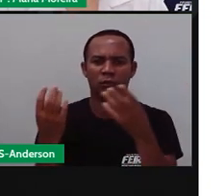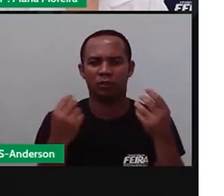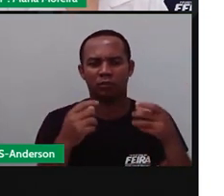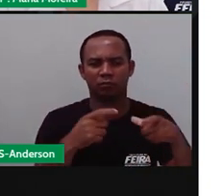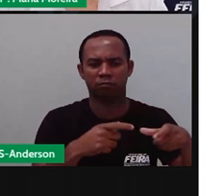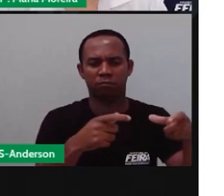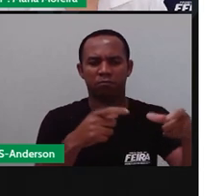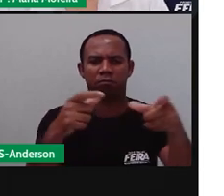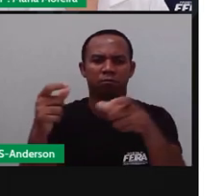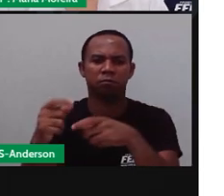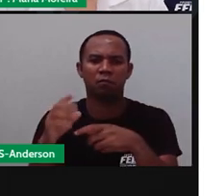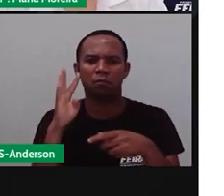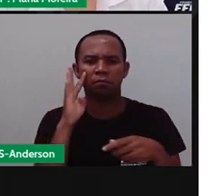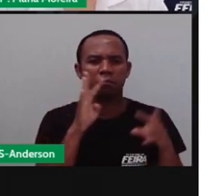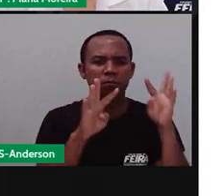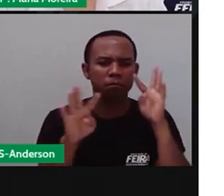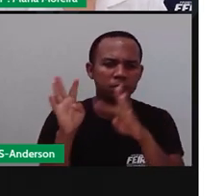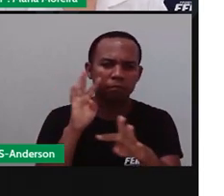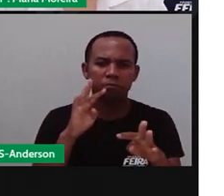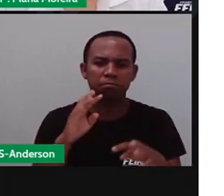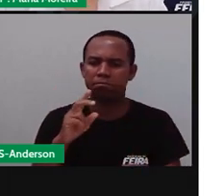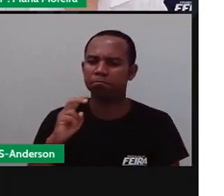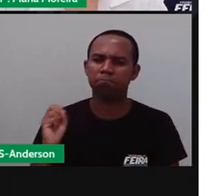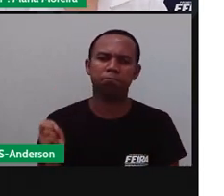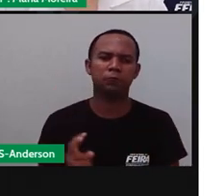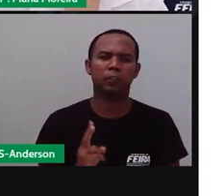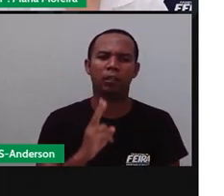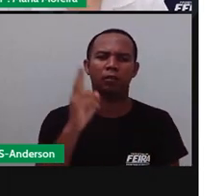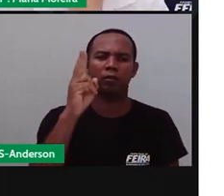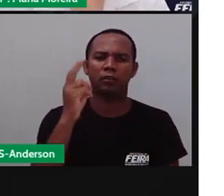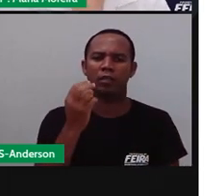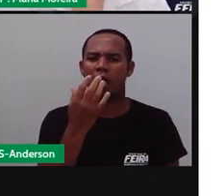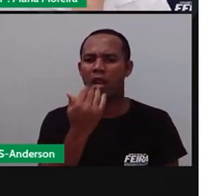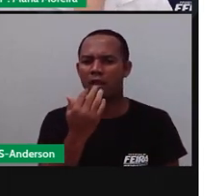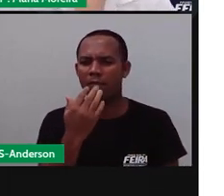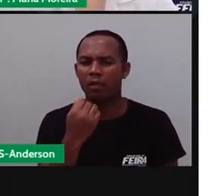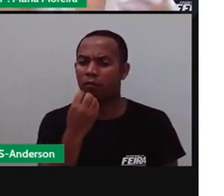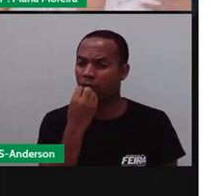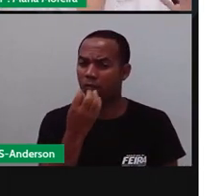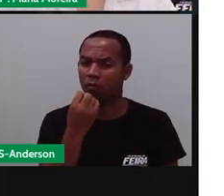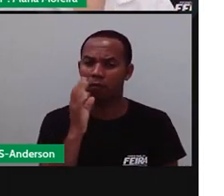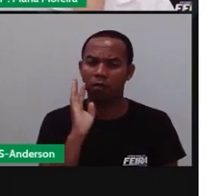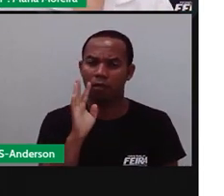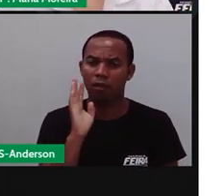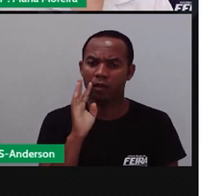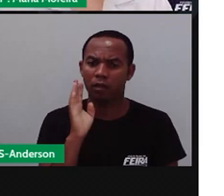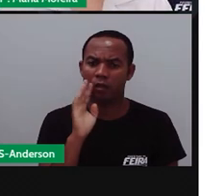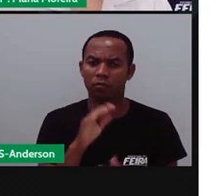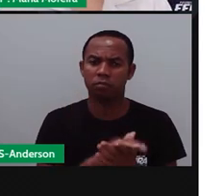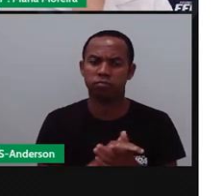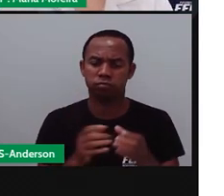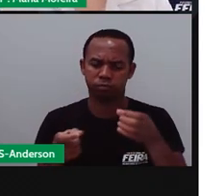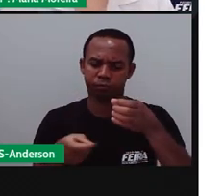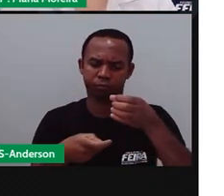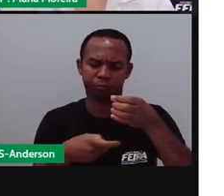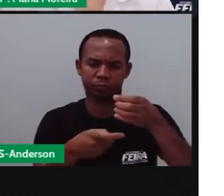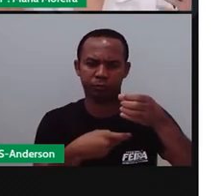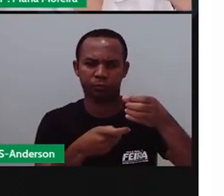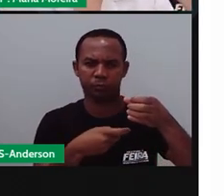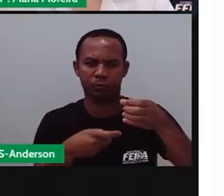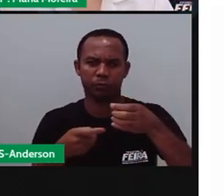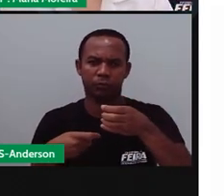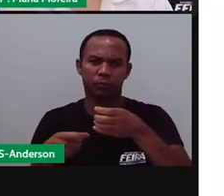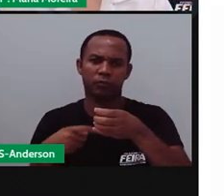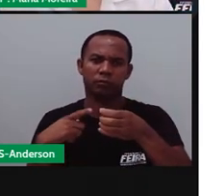serve para valorizar a produção do alimento que é tão popular na região. Então, eles comemoram essa colheita, porque, obviamente, o açaí